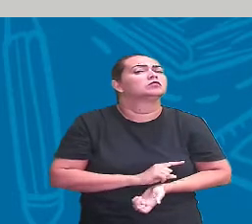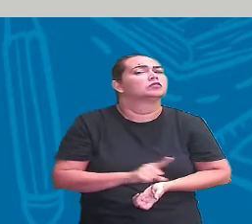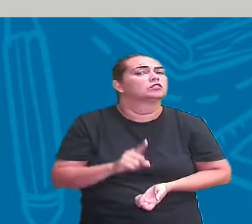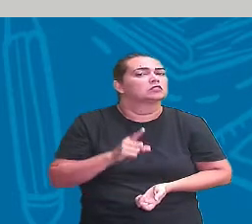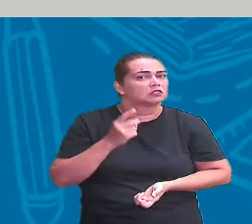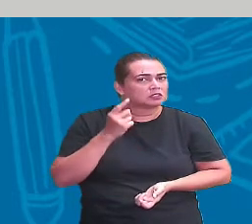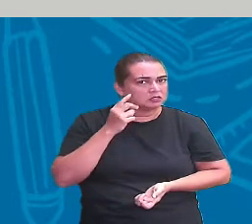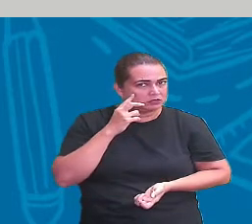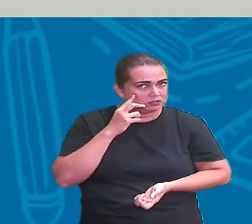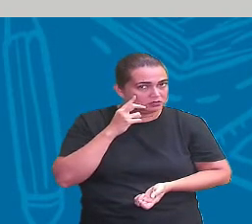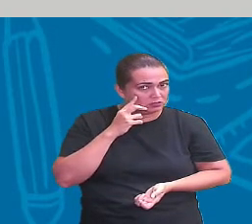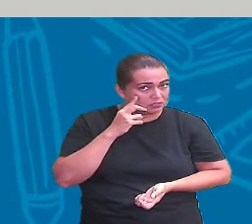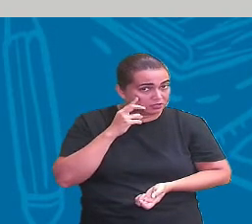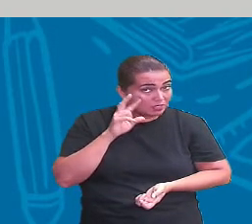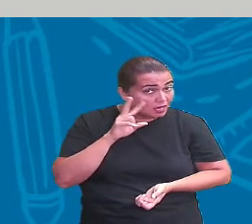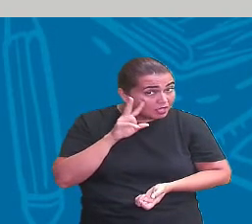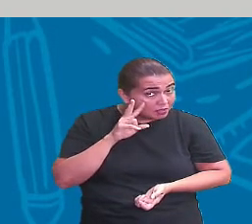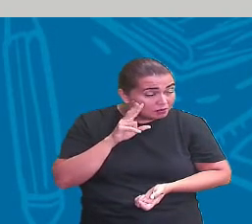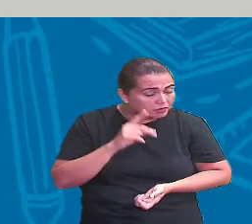pensar.